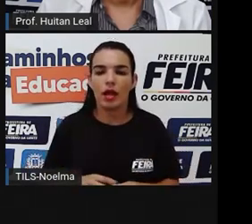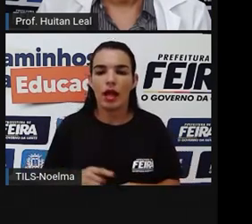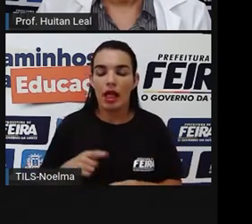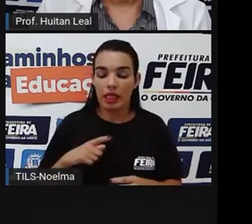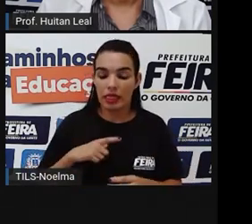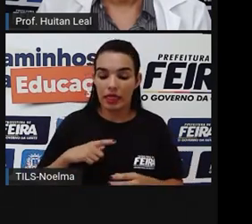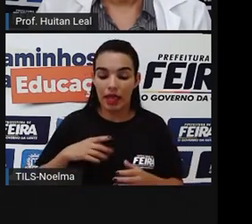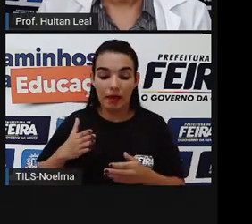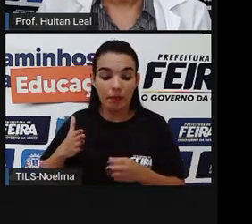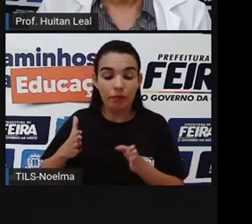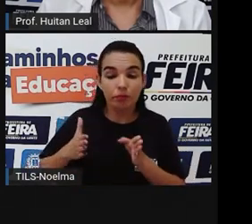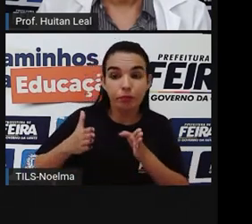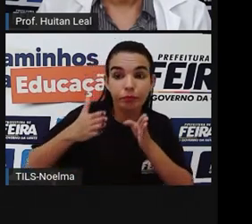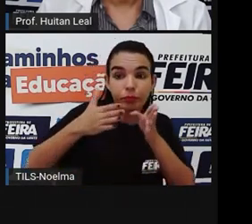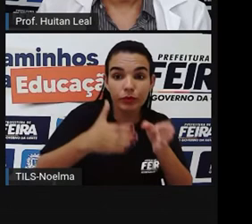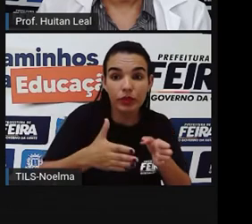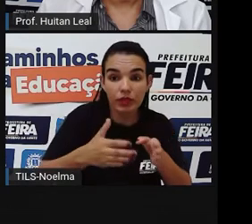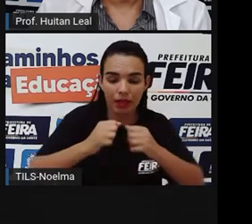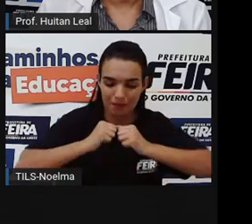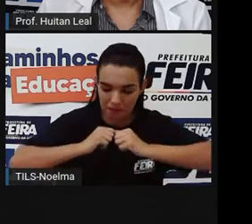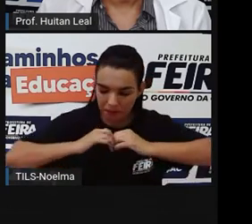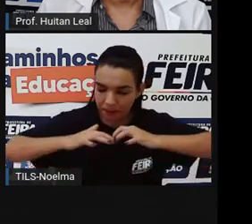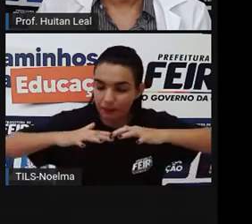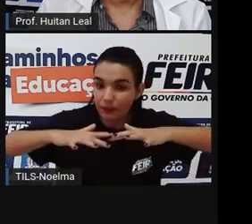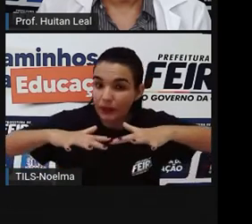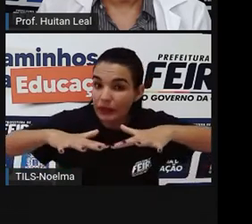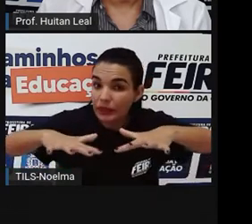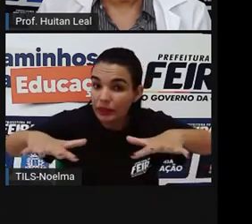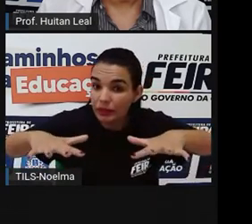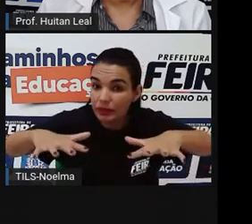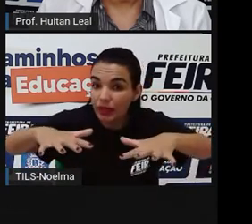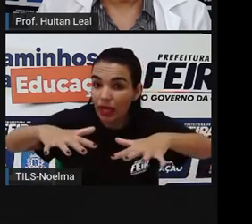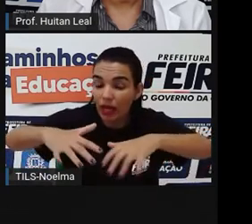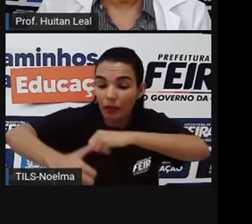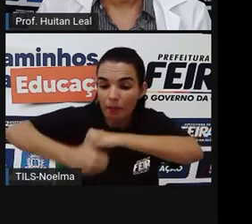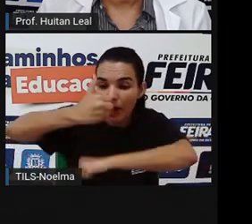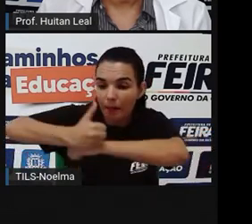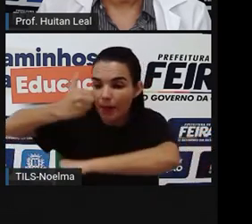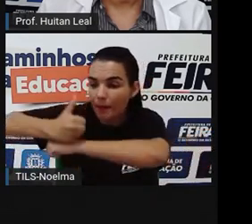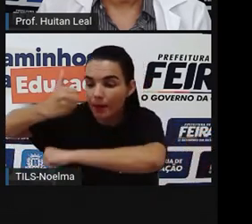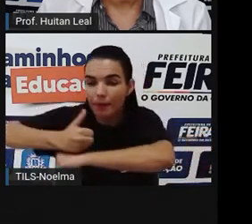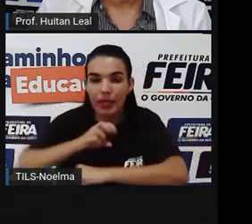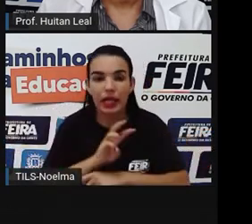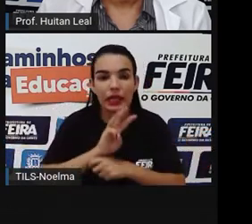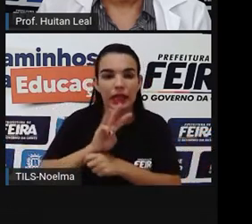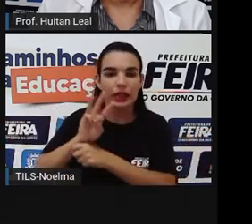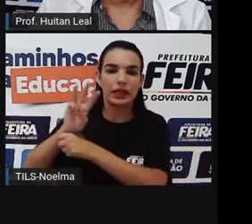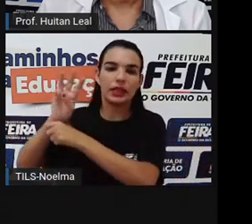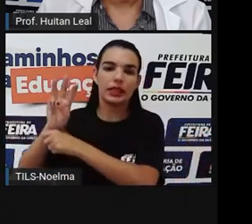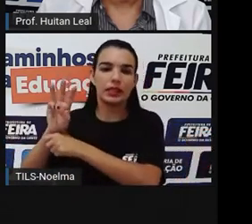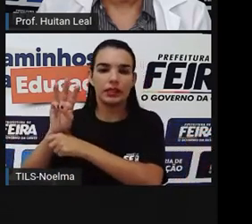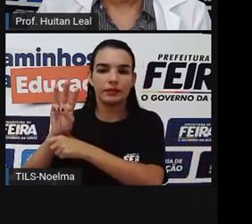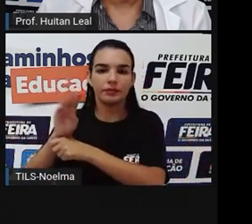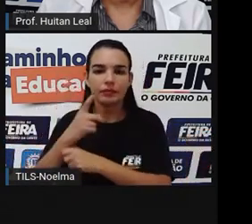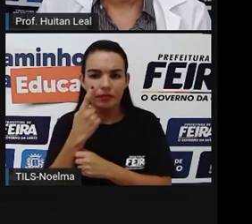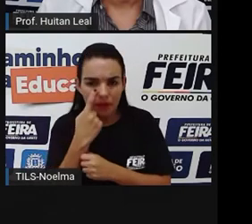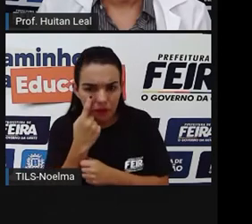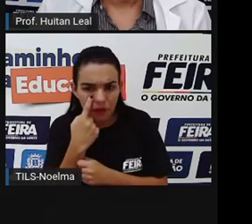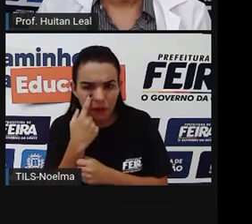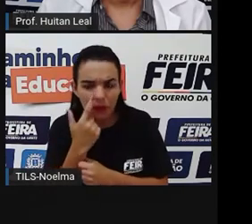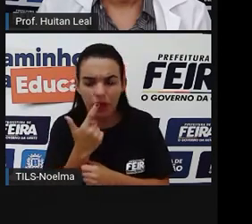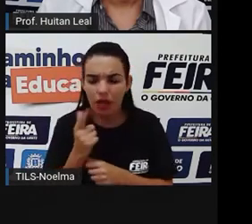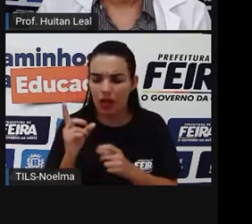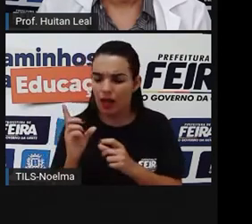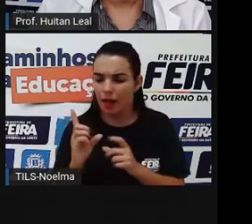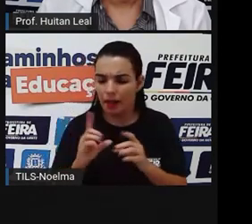que disseminar links. Disseminar o quê? Links. Vejam que entre o verbo e a palavra links não existe uma preposição.